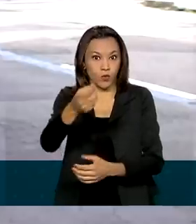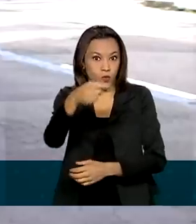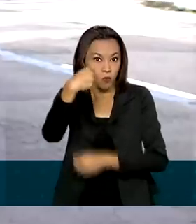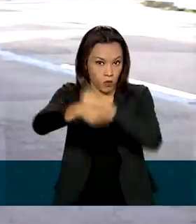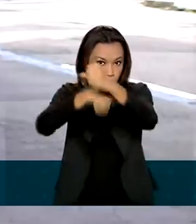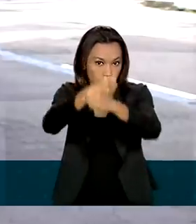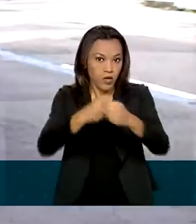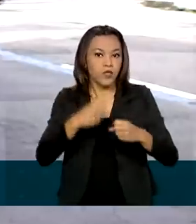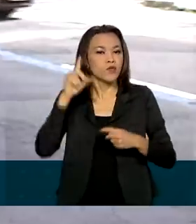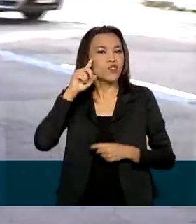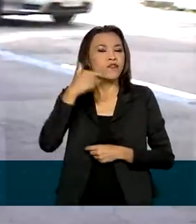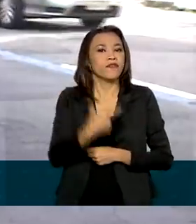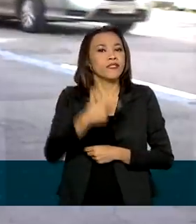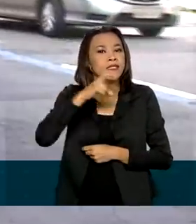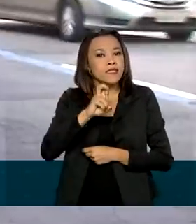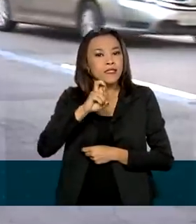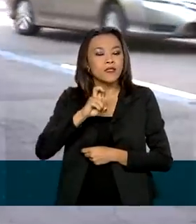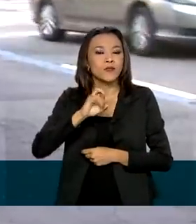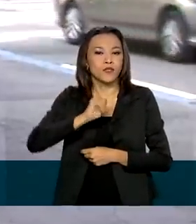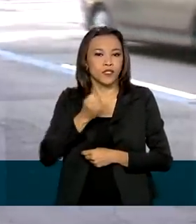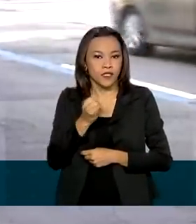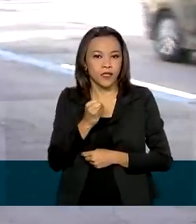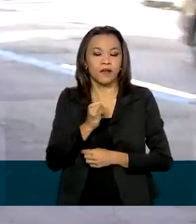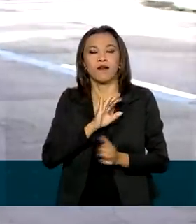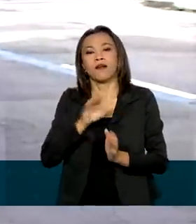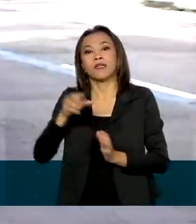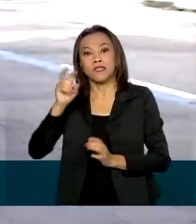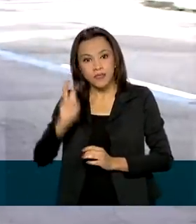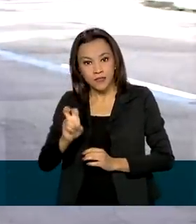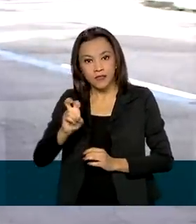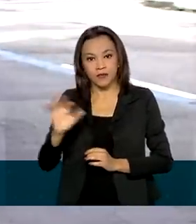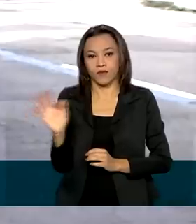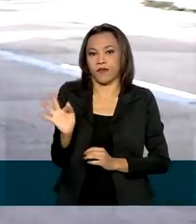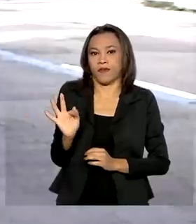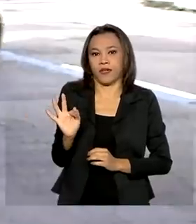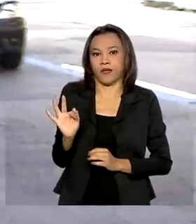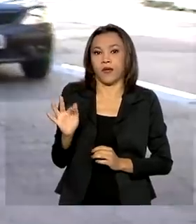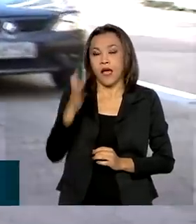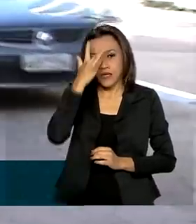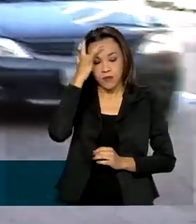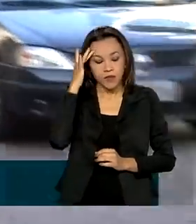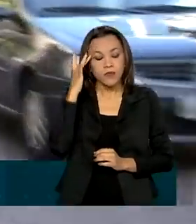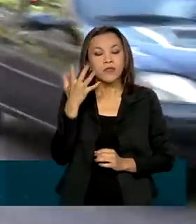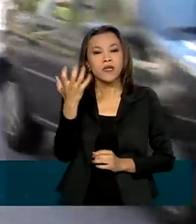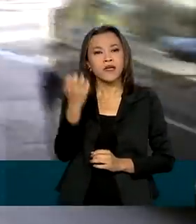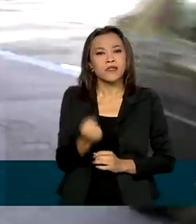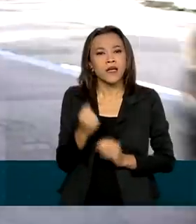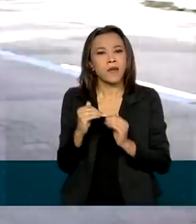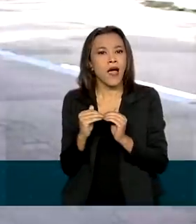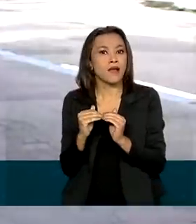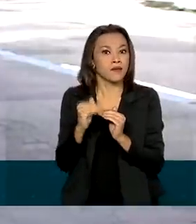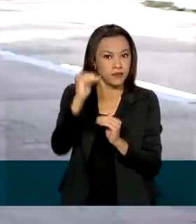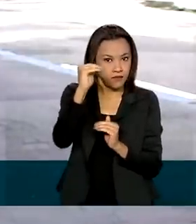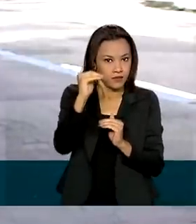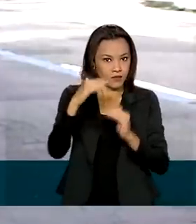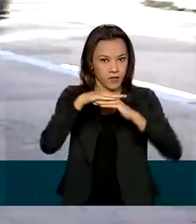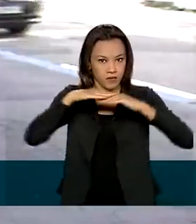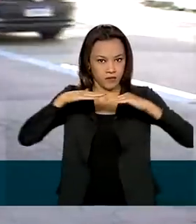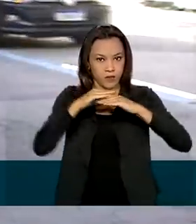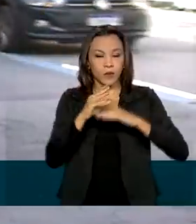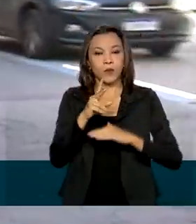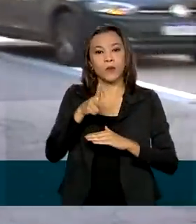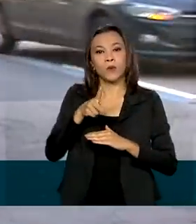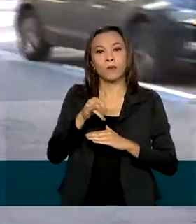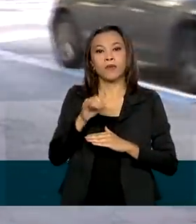os dias 25 de janeiro e 5 de fevereiro. Aqueles beneficiários que recebem acima do piso nacional começam a